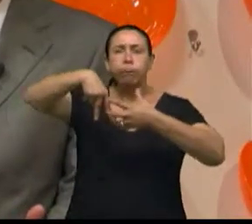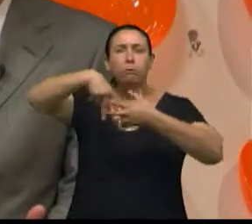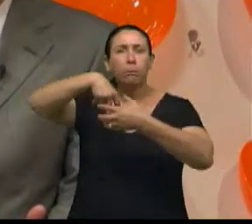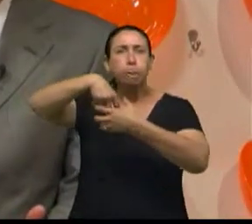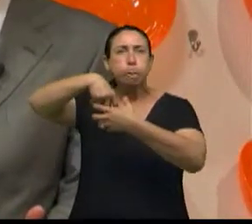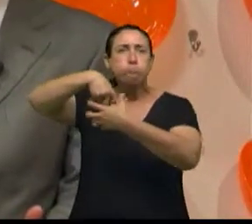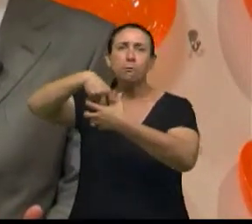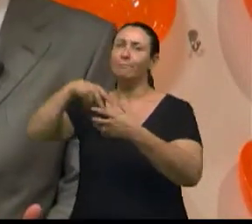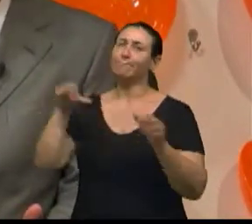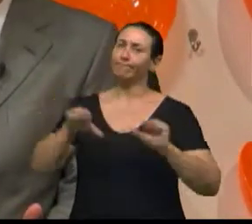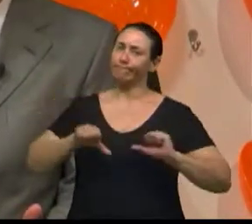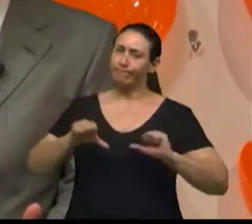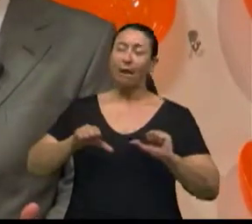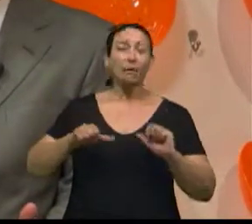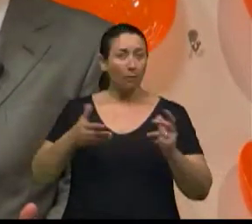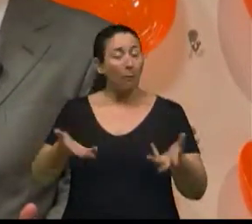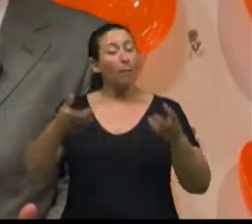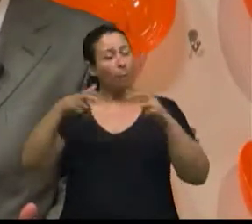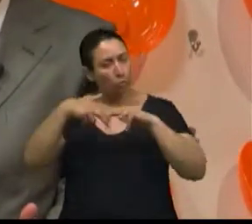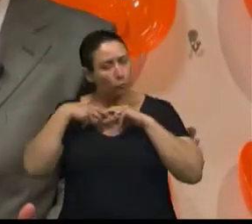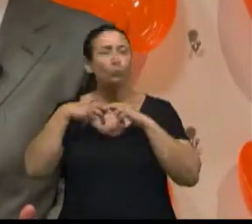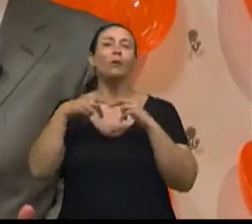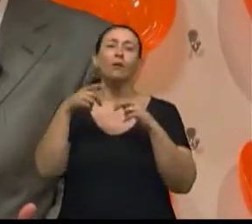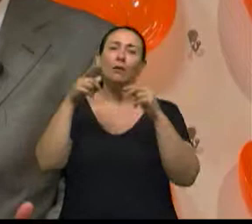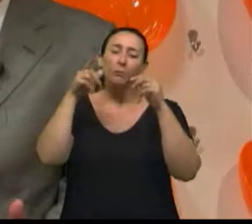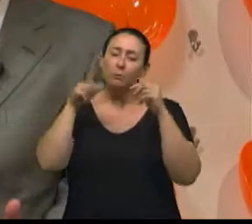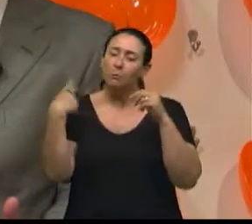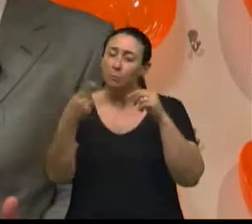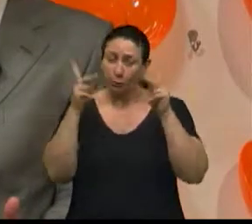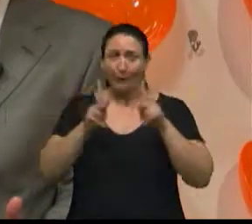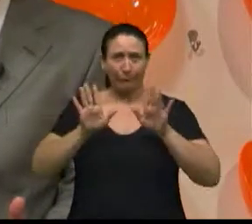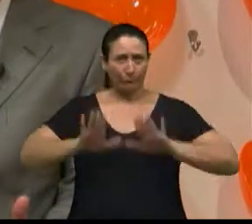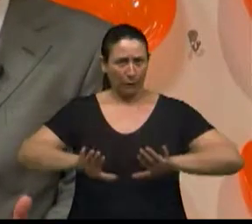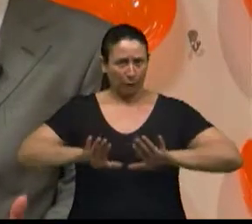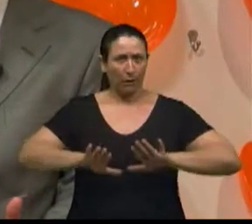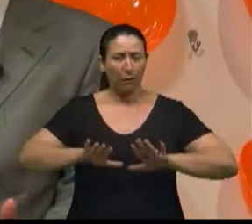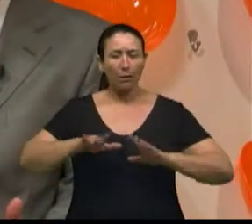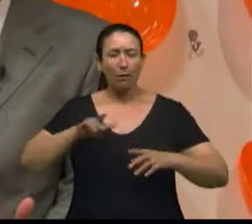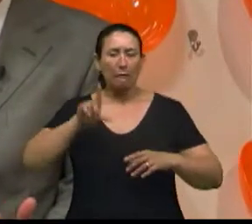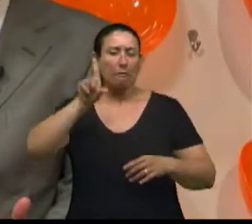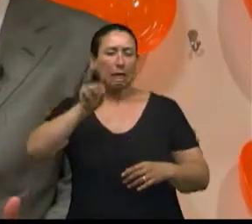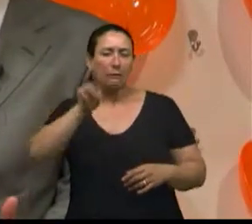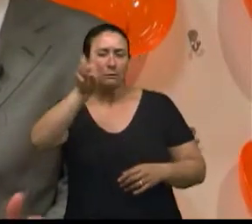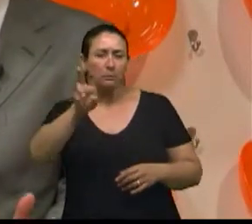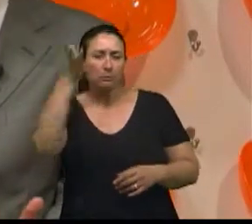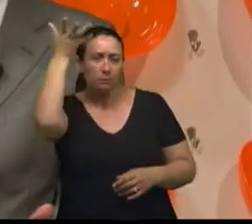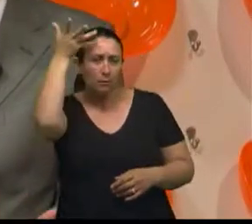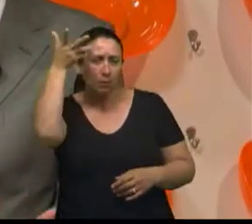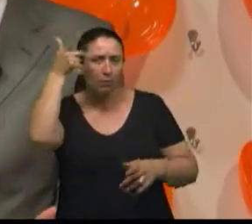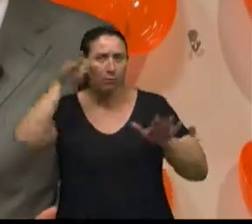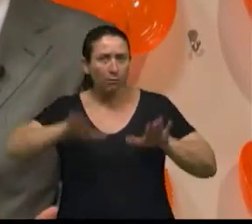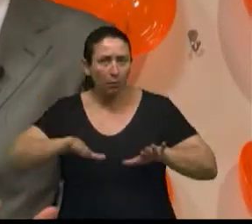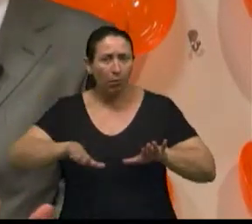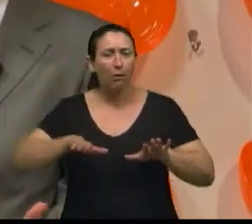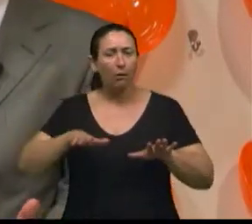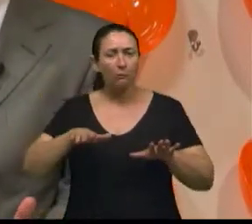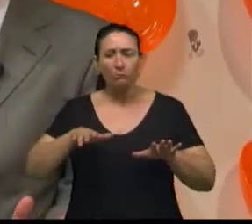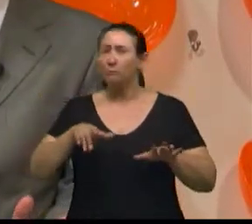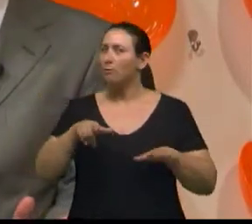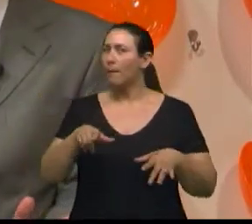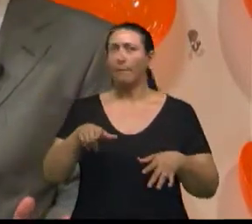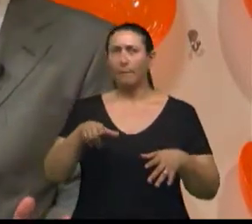que se vê? Aquela pessoa em que fica, muitas vezes, 10 a 15 dias acamado por uma razão ou outra,